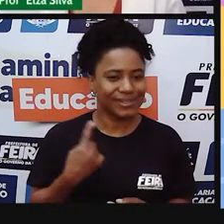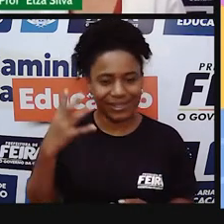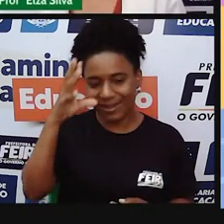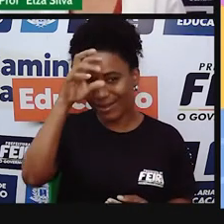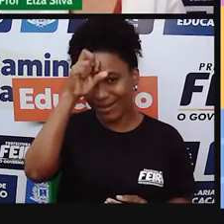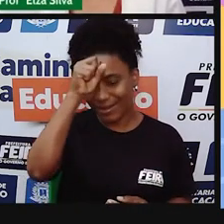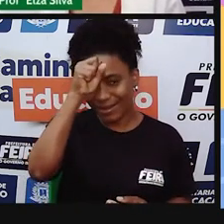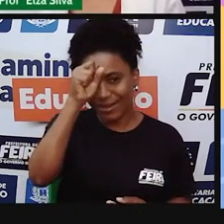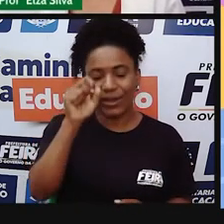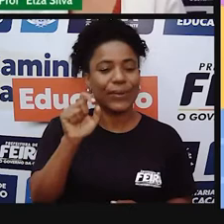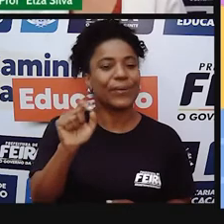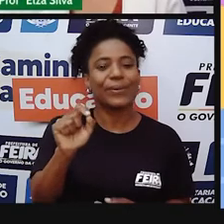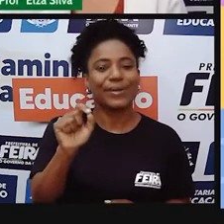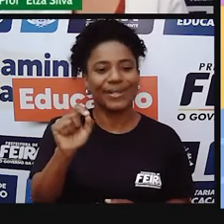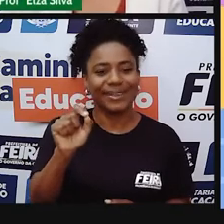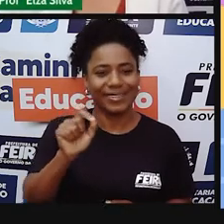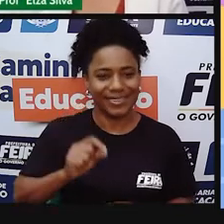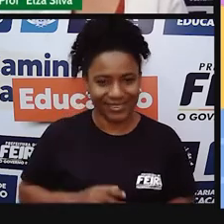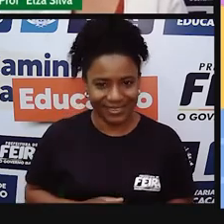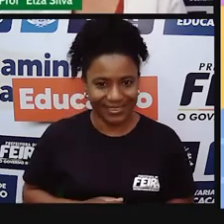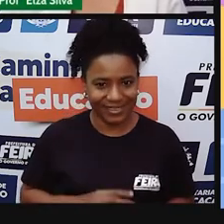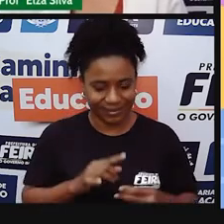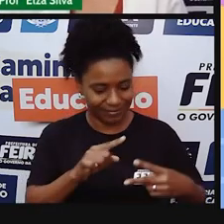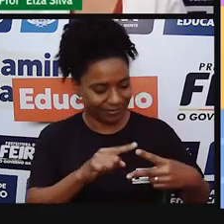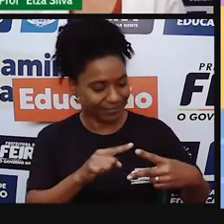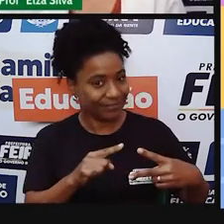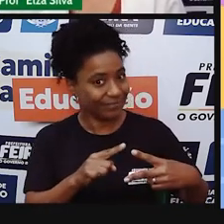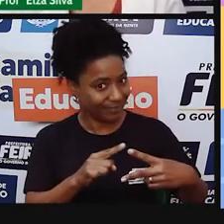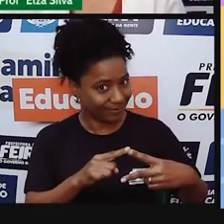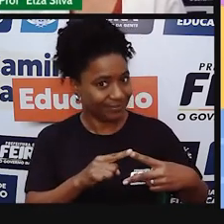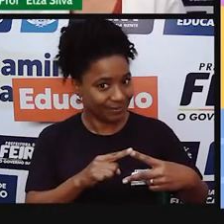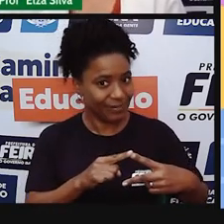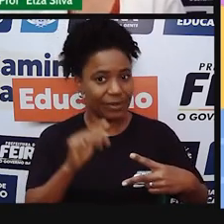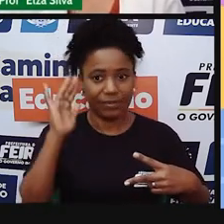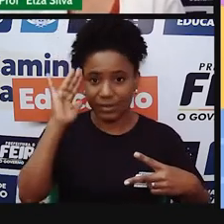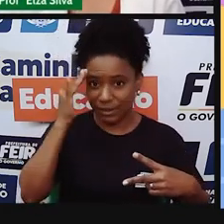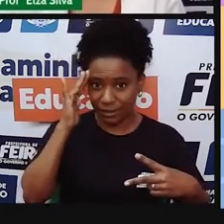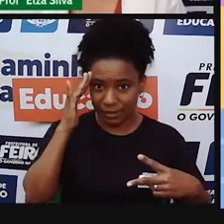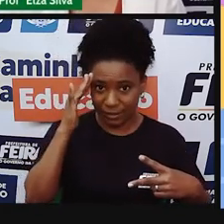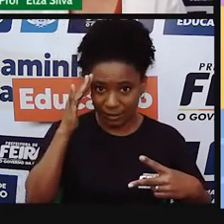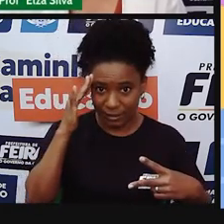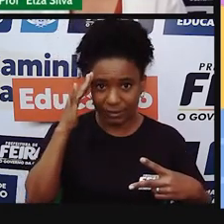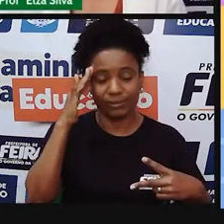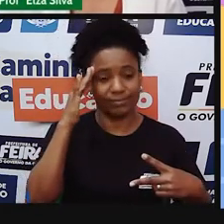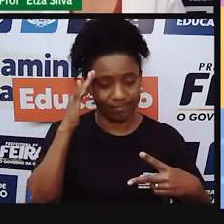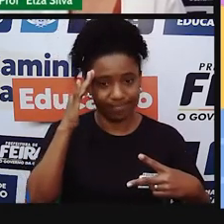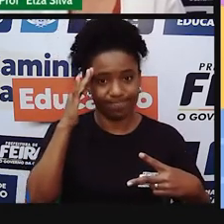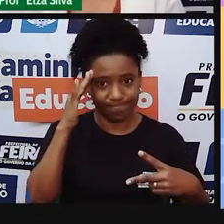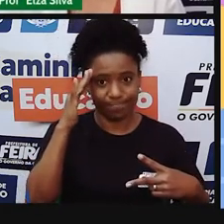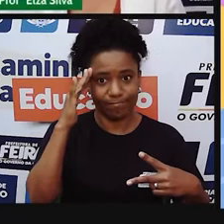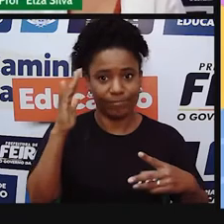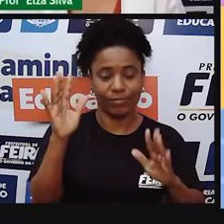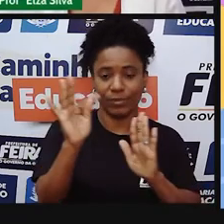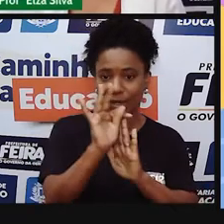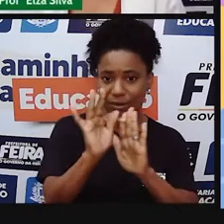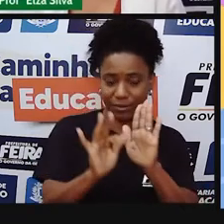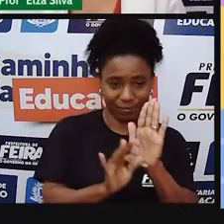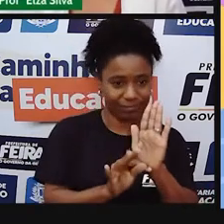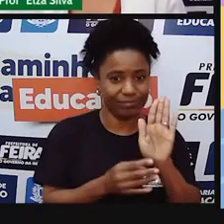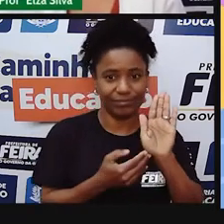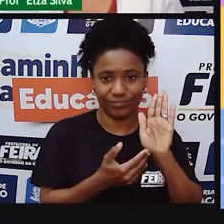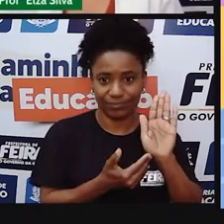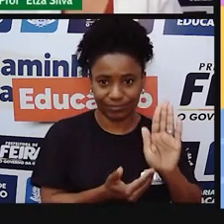aprender hoje? Vamos compreender de forma global e específica o texto multimodal.